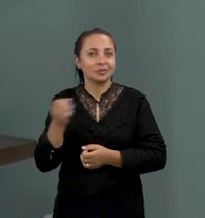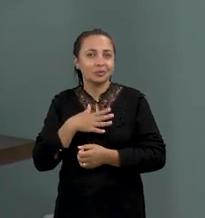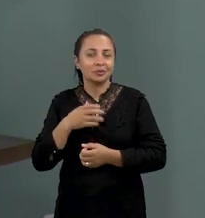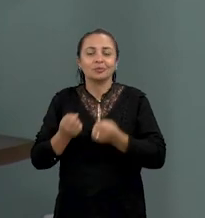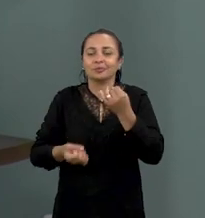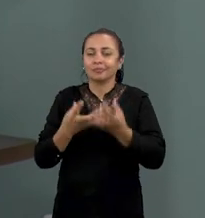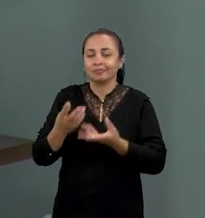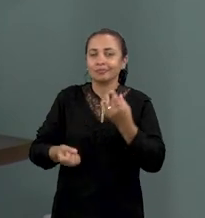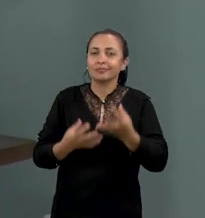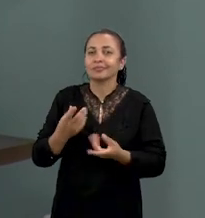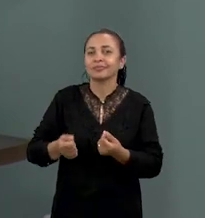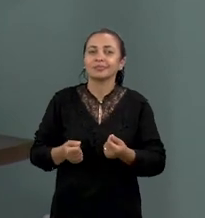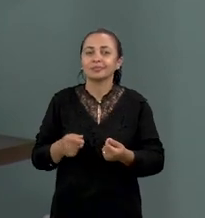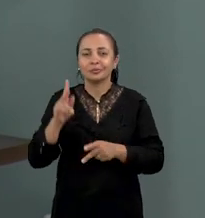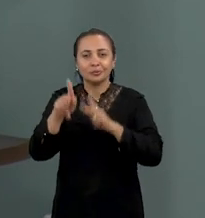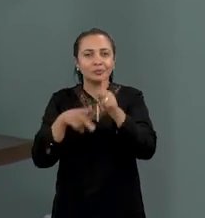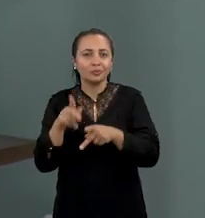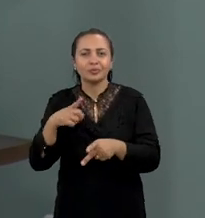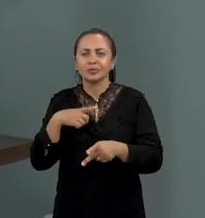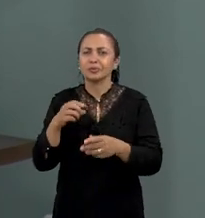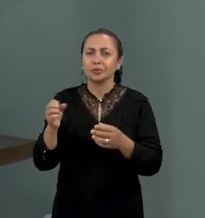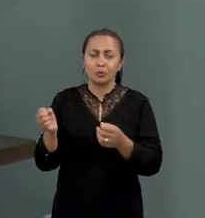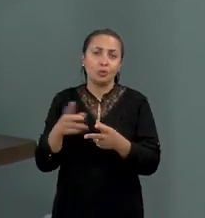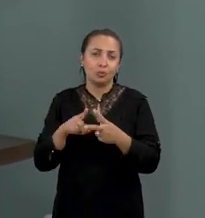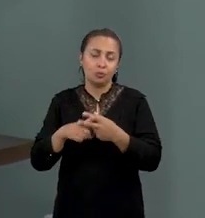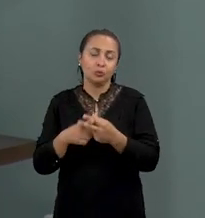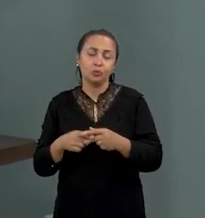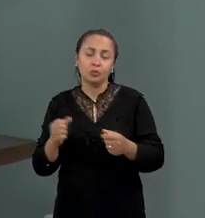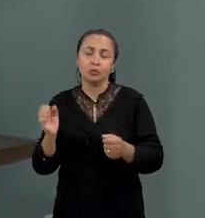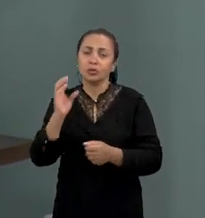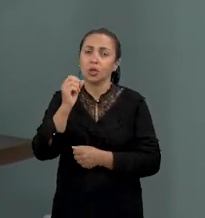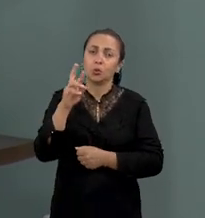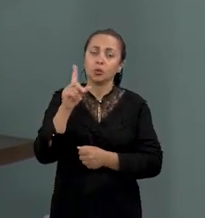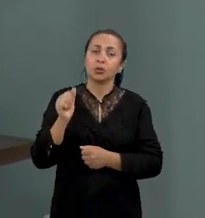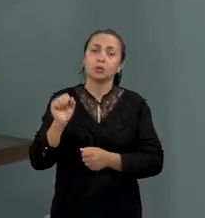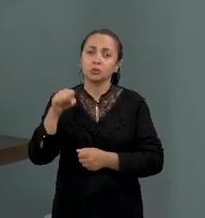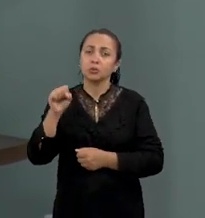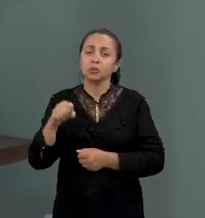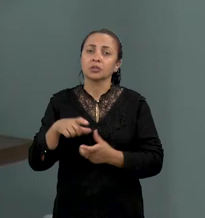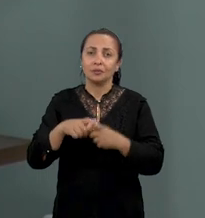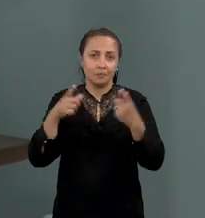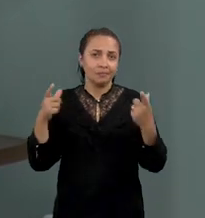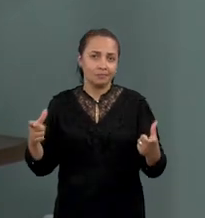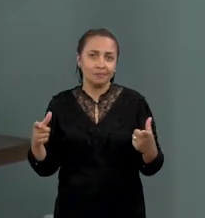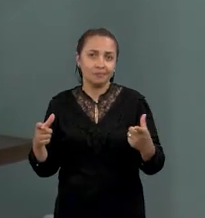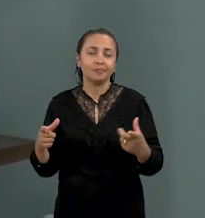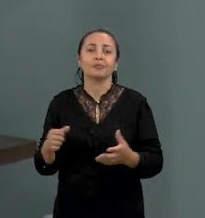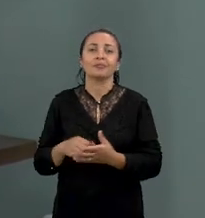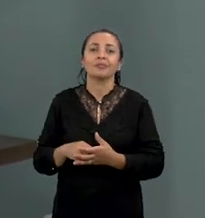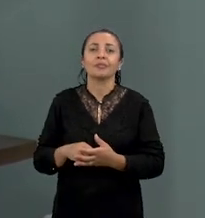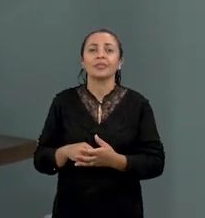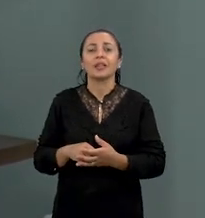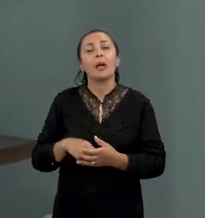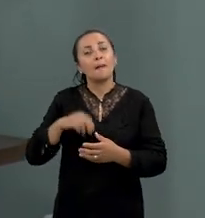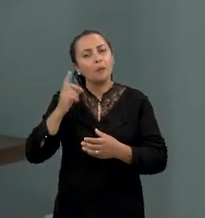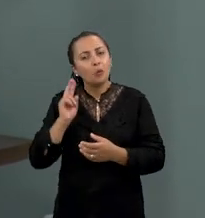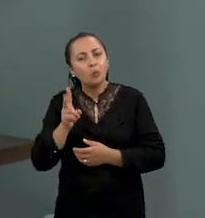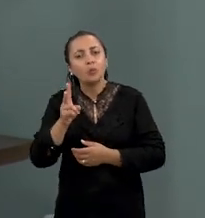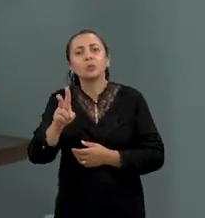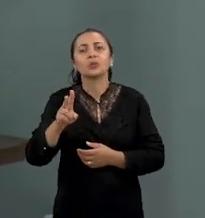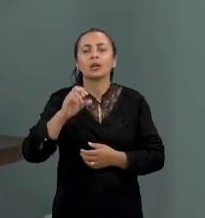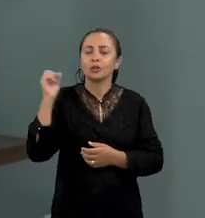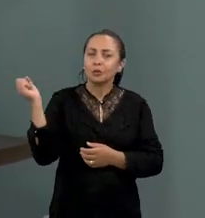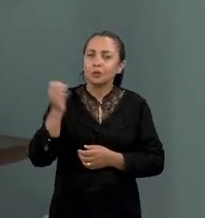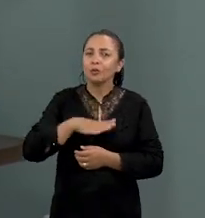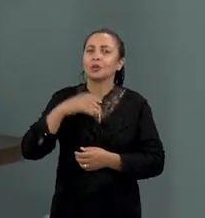Há novos poetas populares, há novos produtores de literatura de cordel, sim. Então, eu acho que esse panorama vem, sim, se